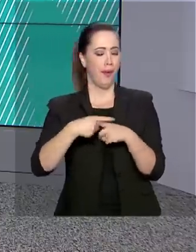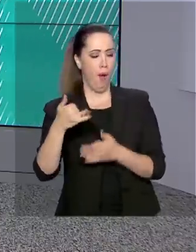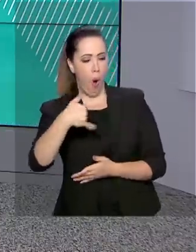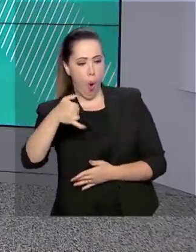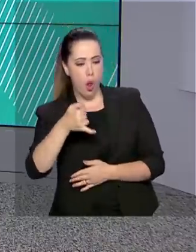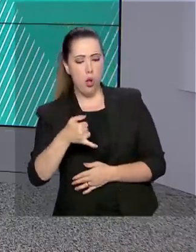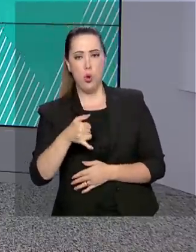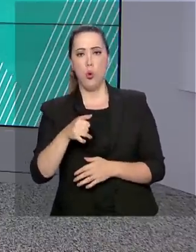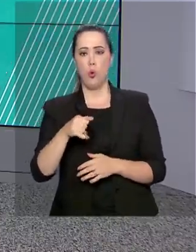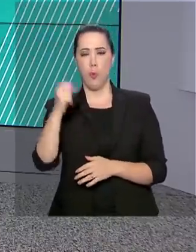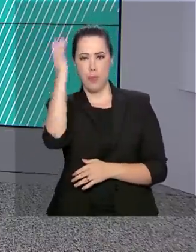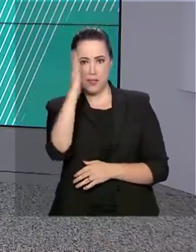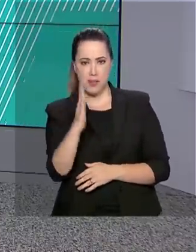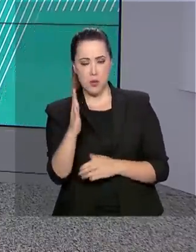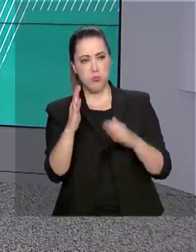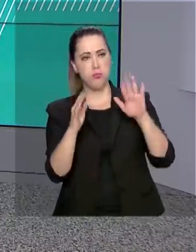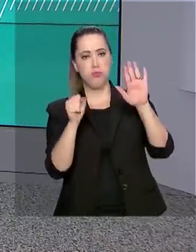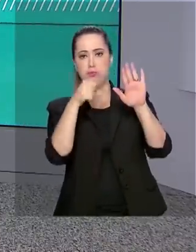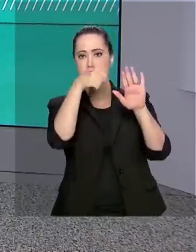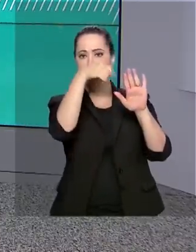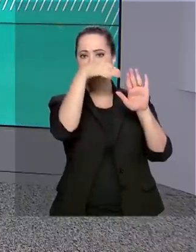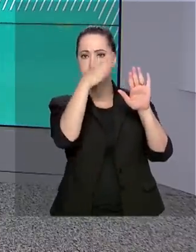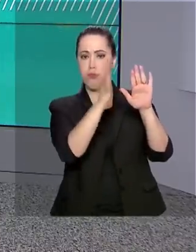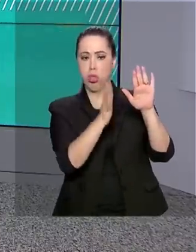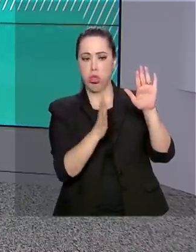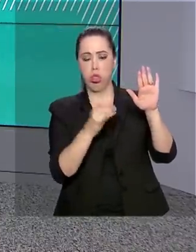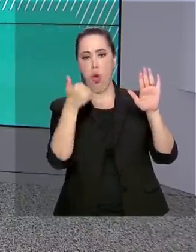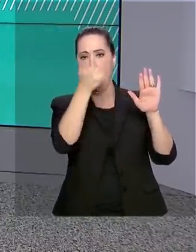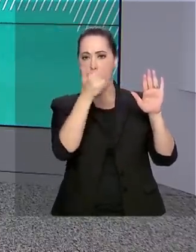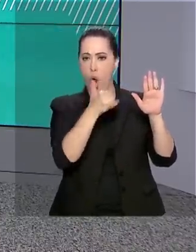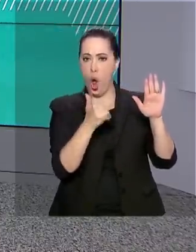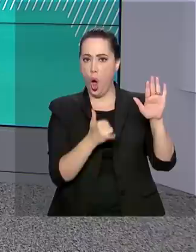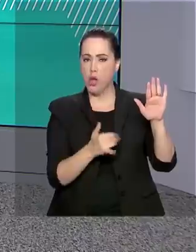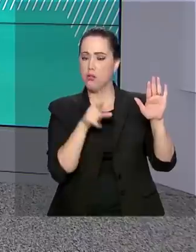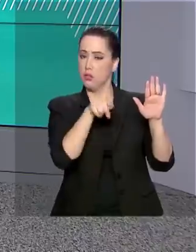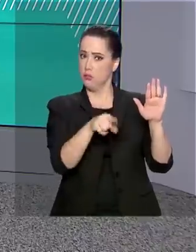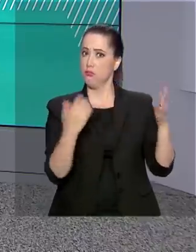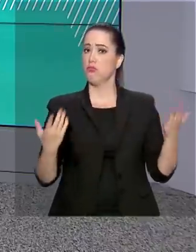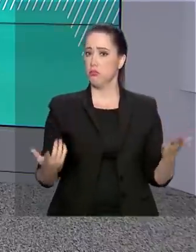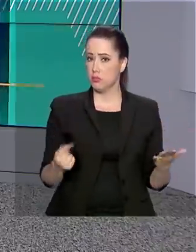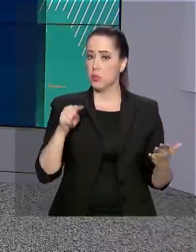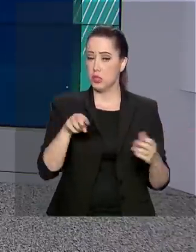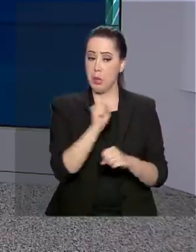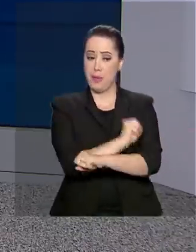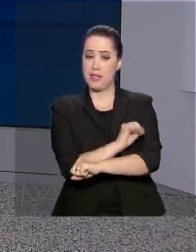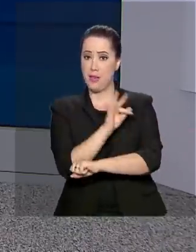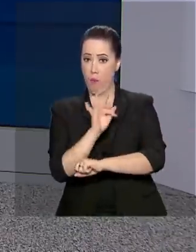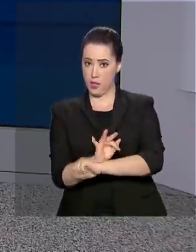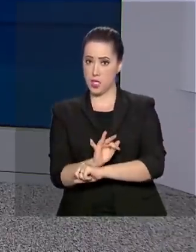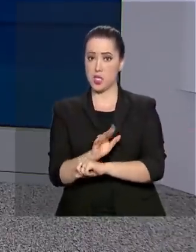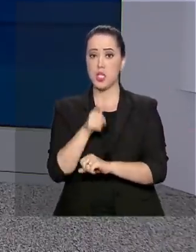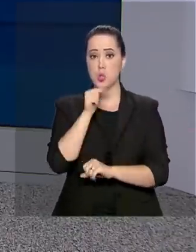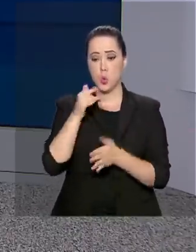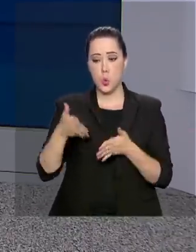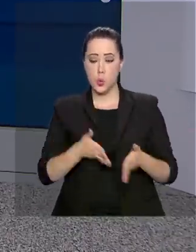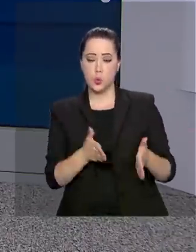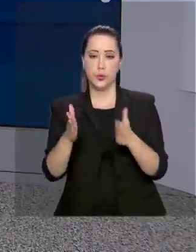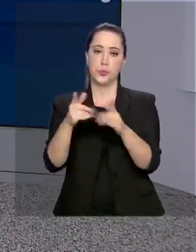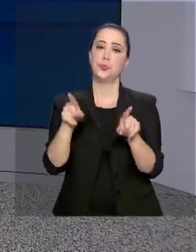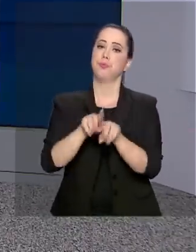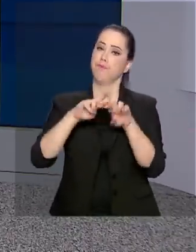Nordeste. E por causa das manchas de óleo na região do Baixo São Francisco, a Agência Nacional de Águas também teve uma reunião